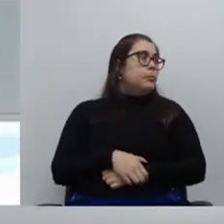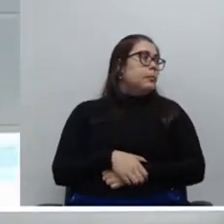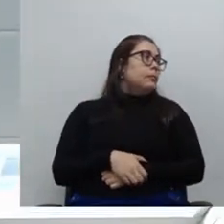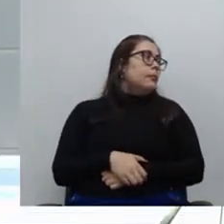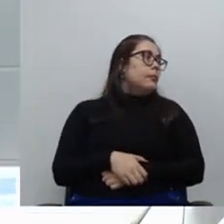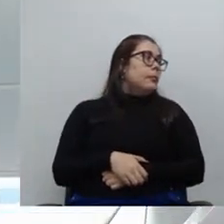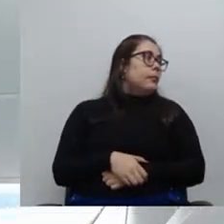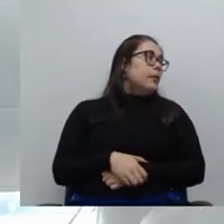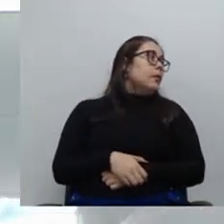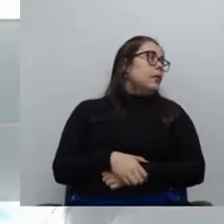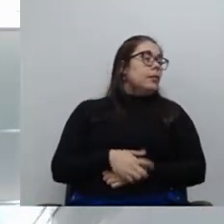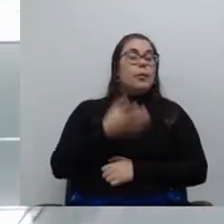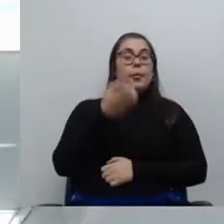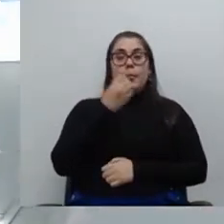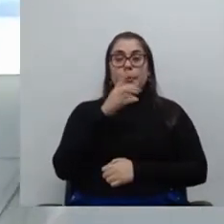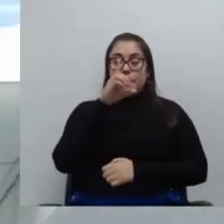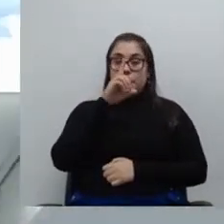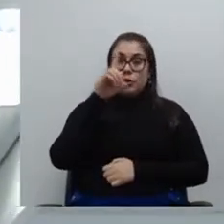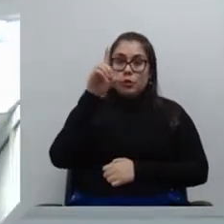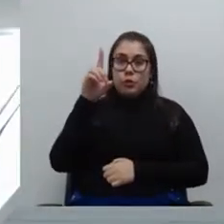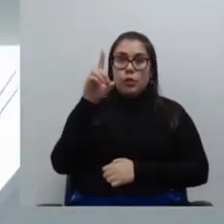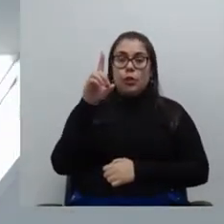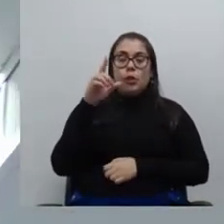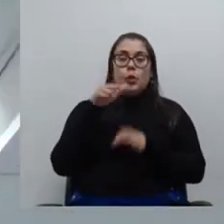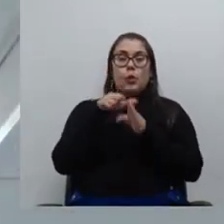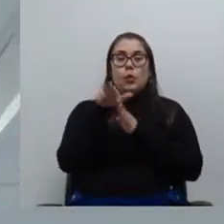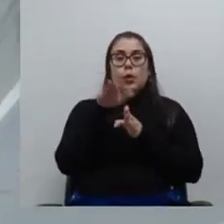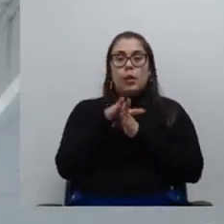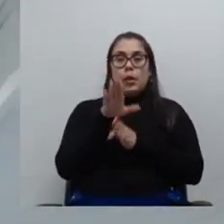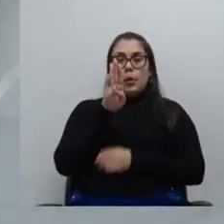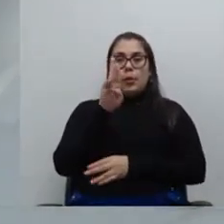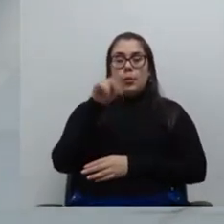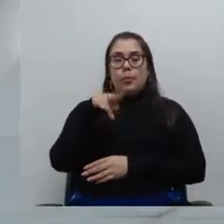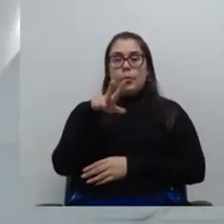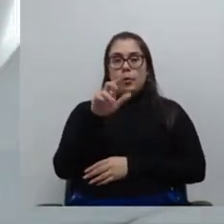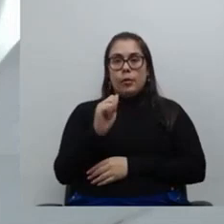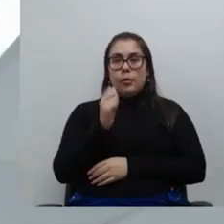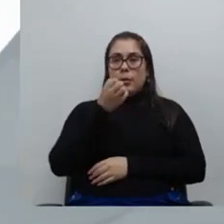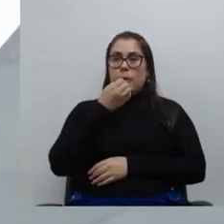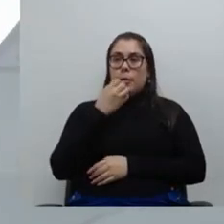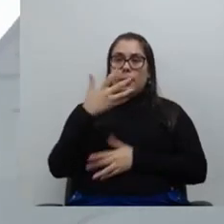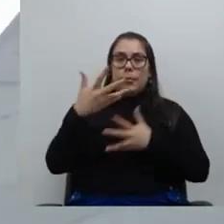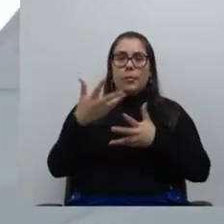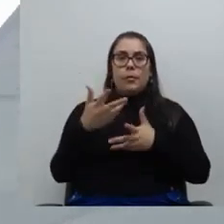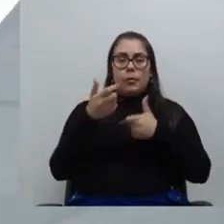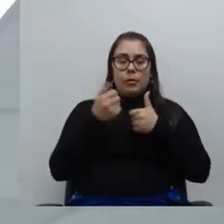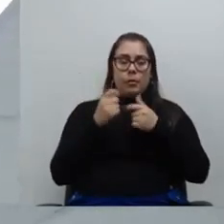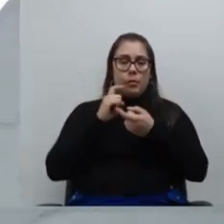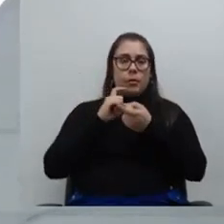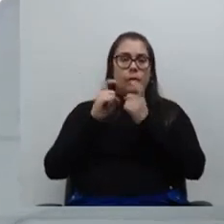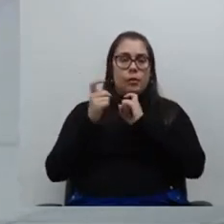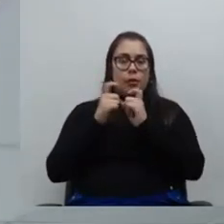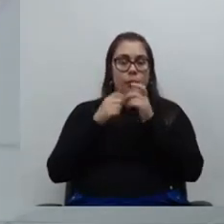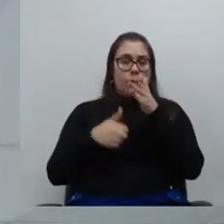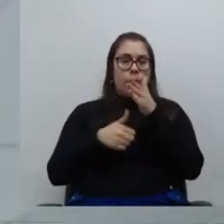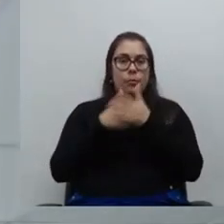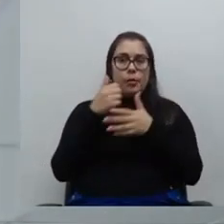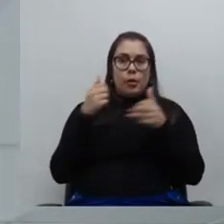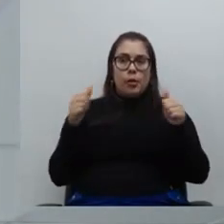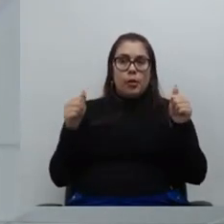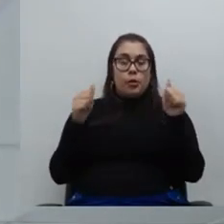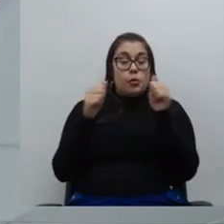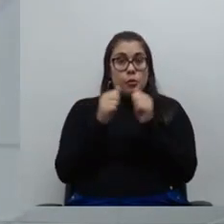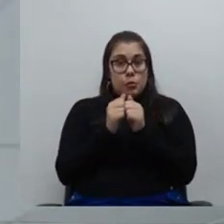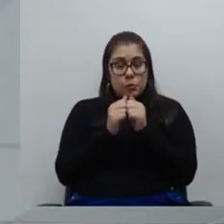Bom dia, conselheira Bruna, bem-vinda ao conselho, na nossa primeira sessão juntas, bom dia a todas e todos.